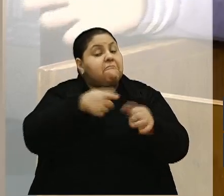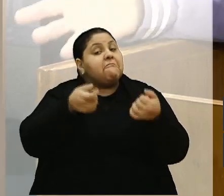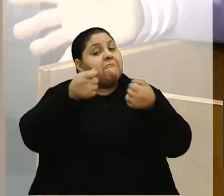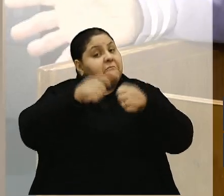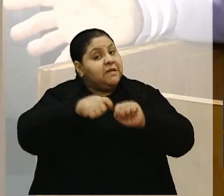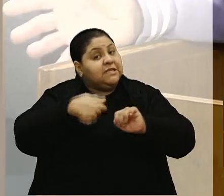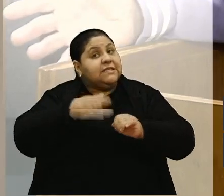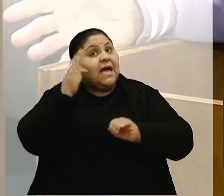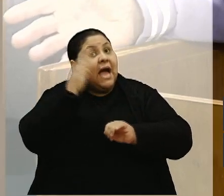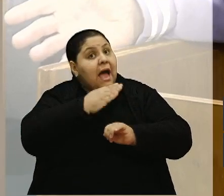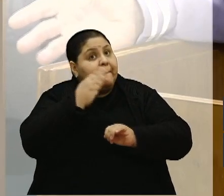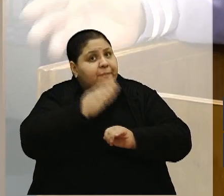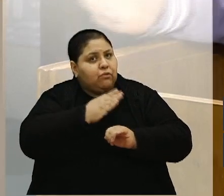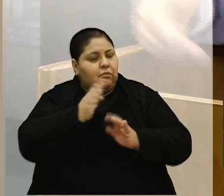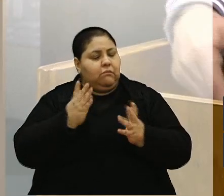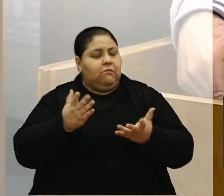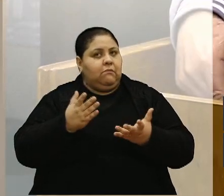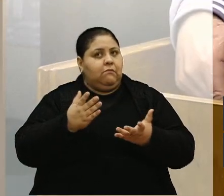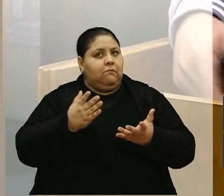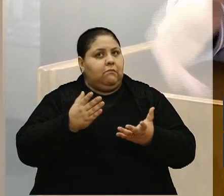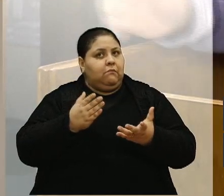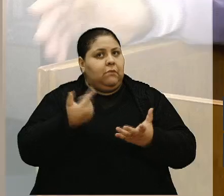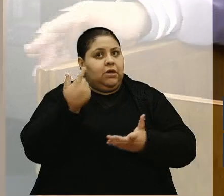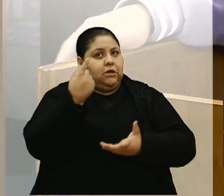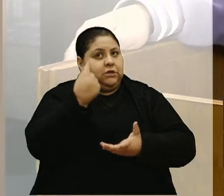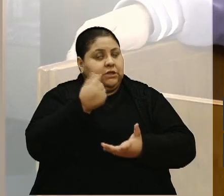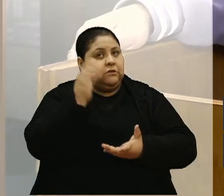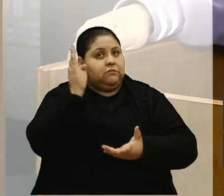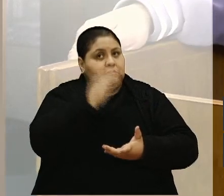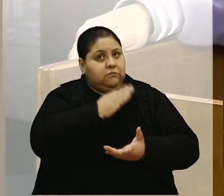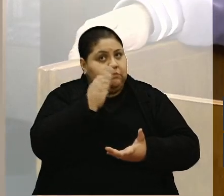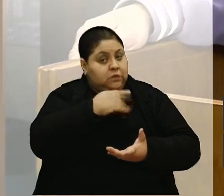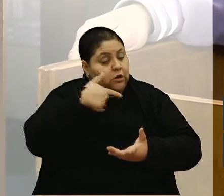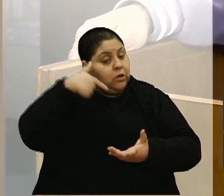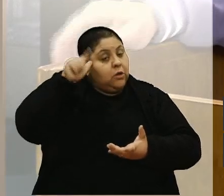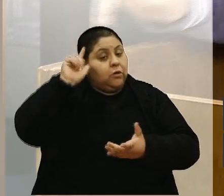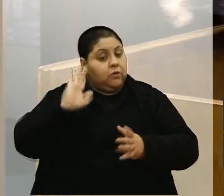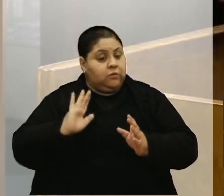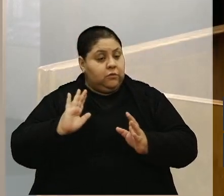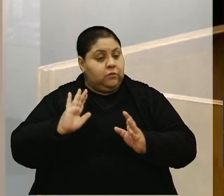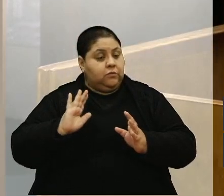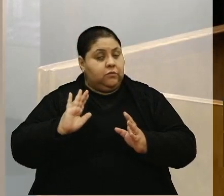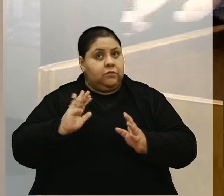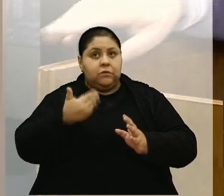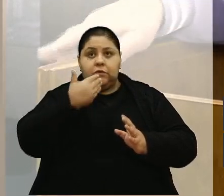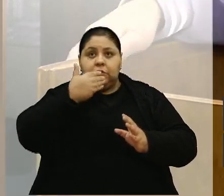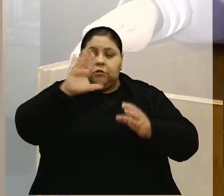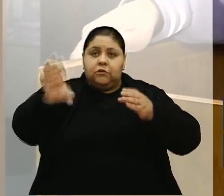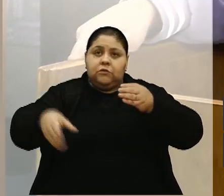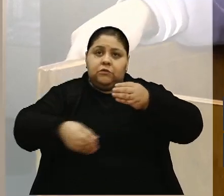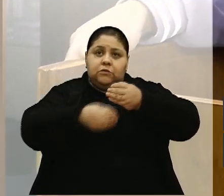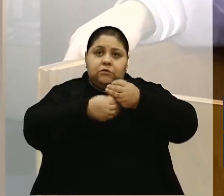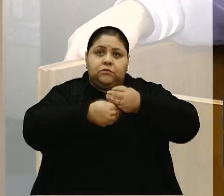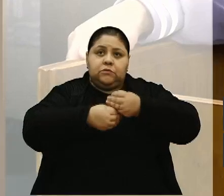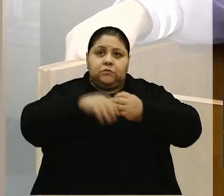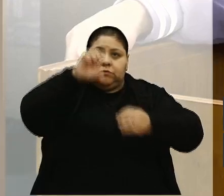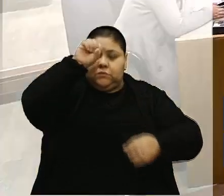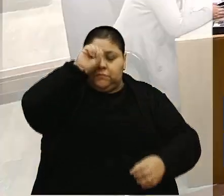para ontem, esse recurso emergencial, para ontem, pediu a parte, vereador Fioza.